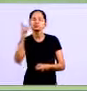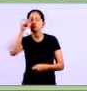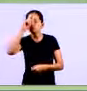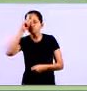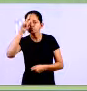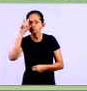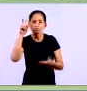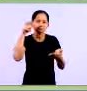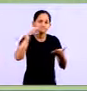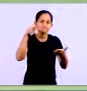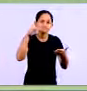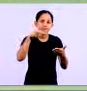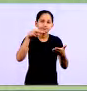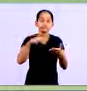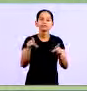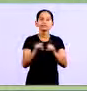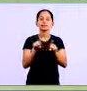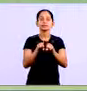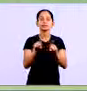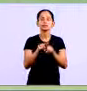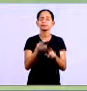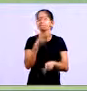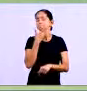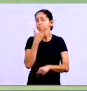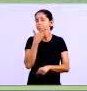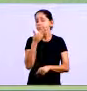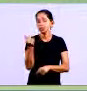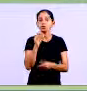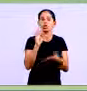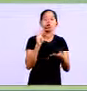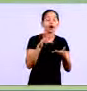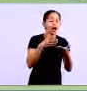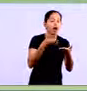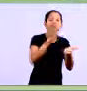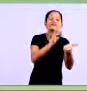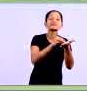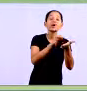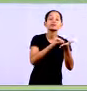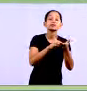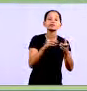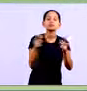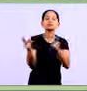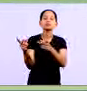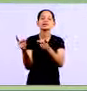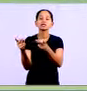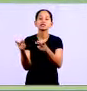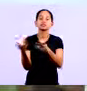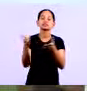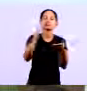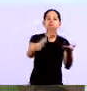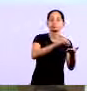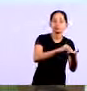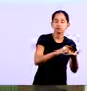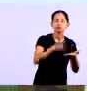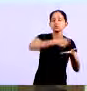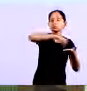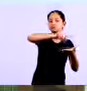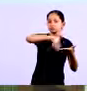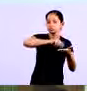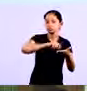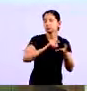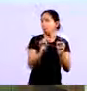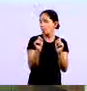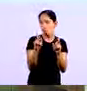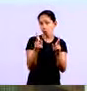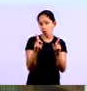faça isso de forma sistemática diariamente você deve abastecer você deve colocar nas suas fichas se elas forem manuais se não for se for no computador no